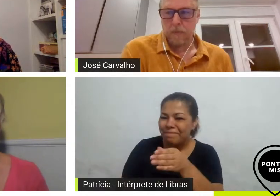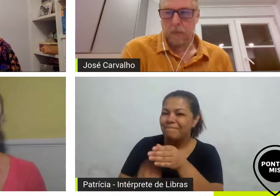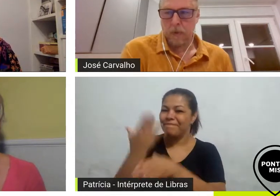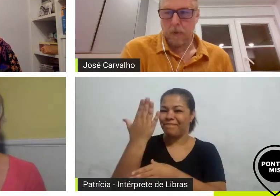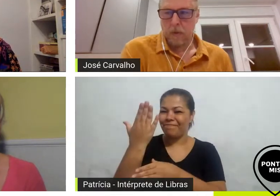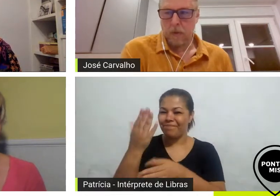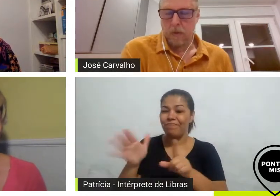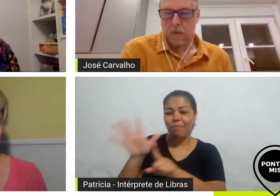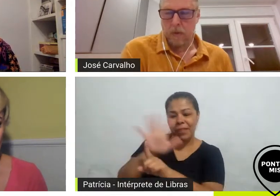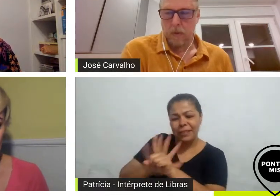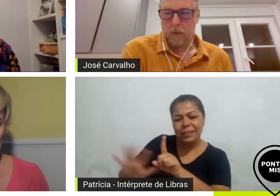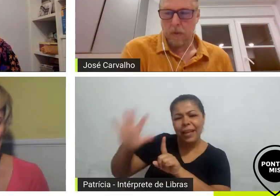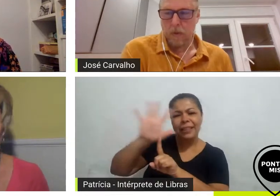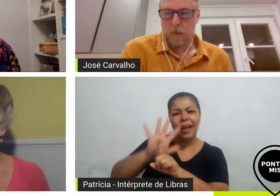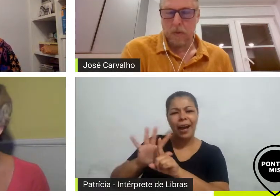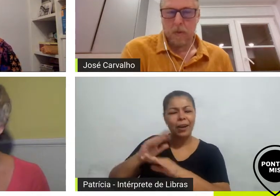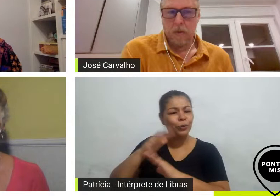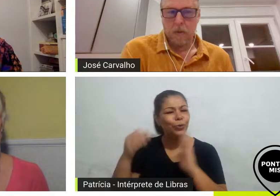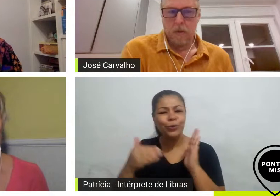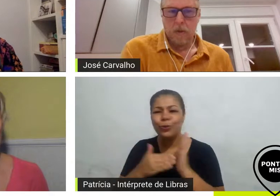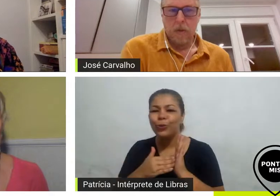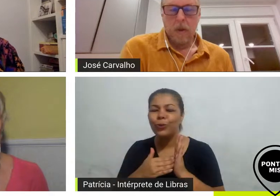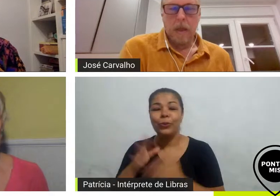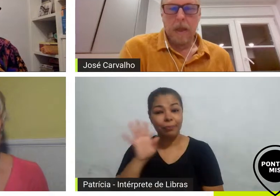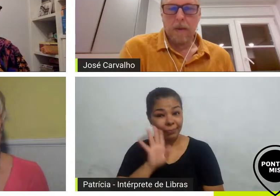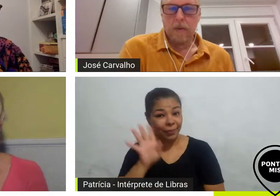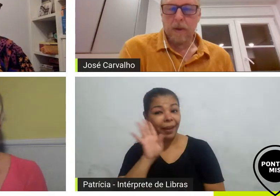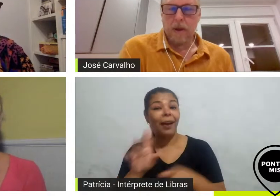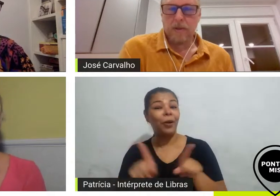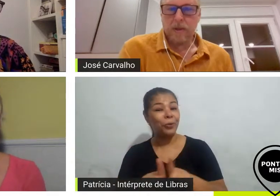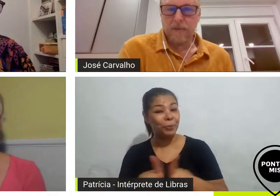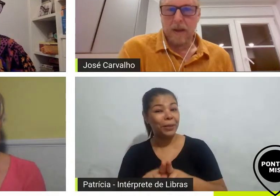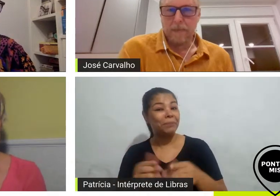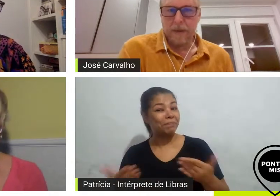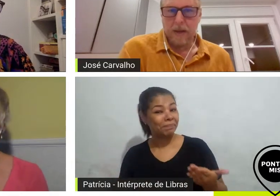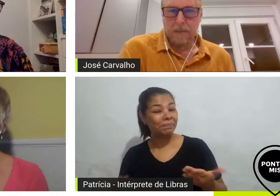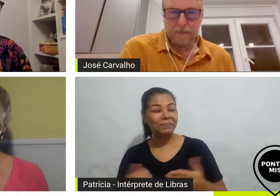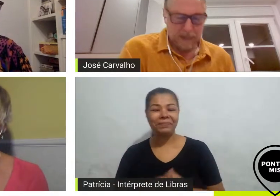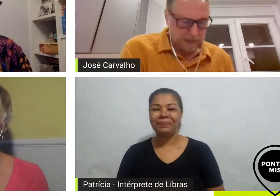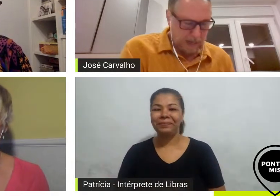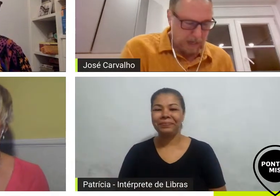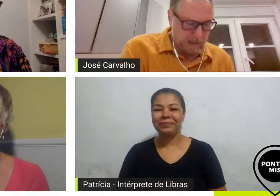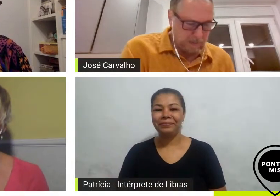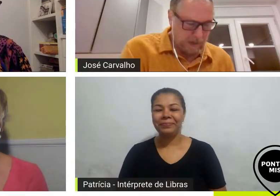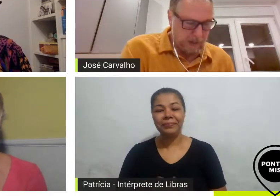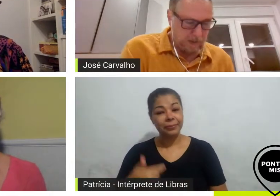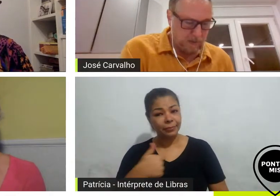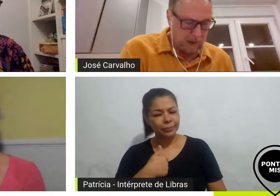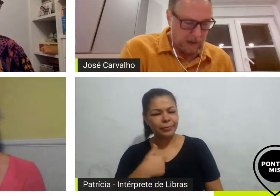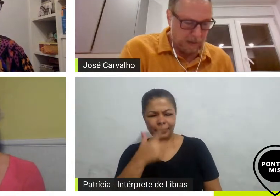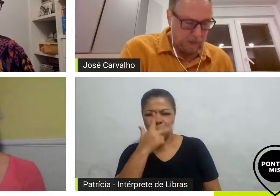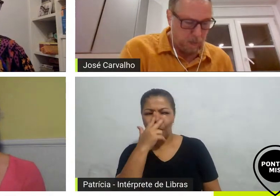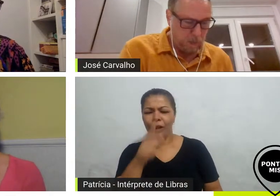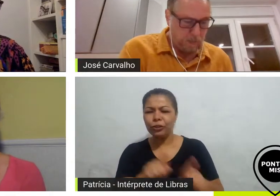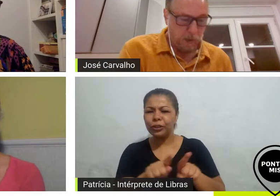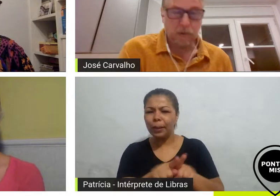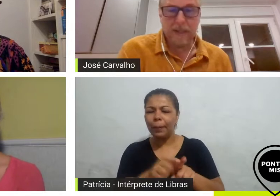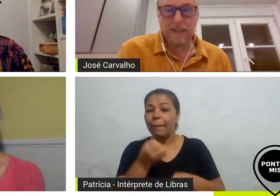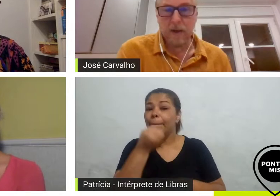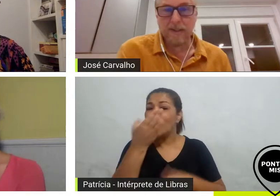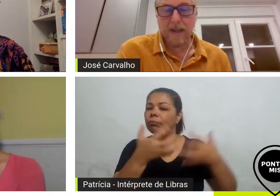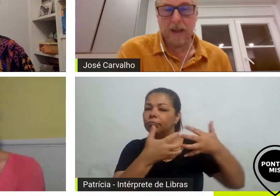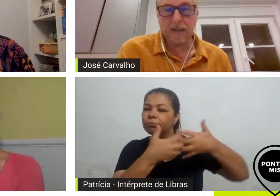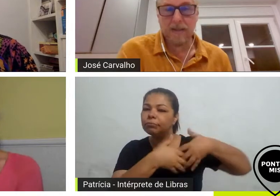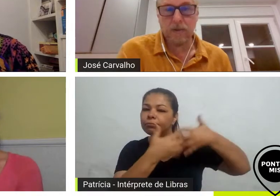todos os efeitos muito bacana isso também o que eu acho que vale a pena pensar a respeito é um